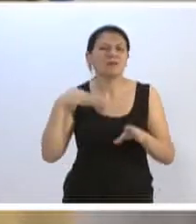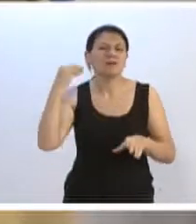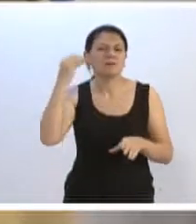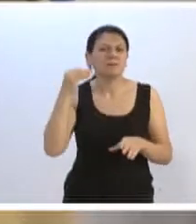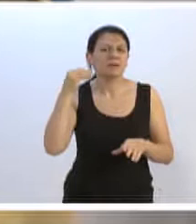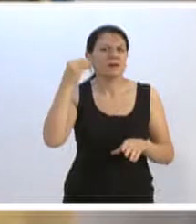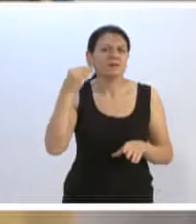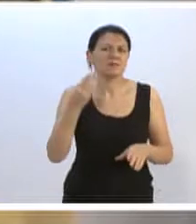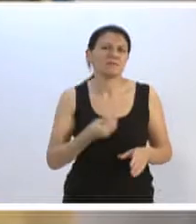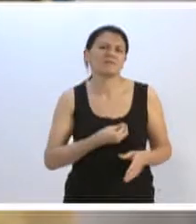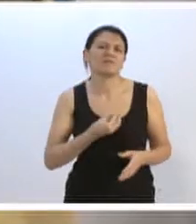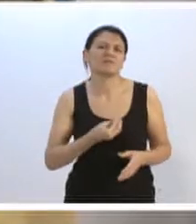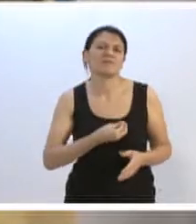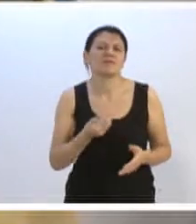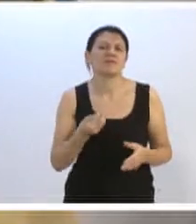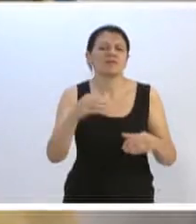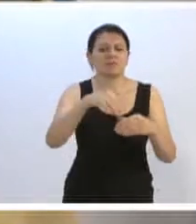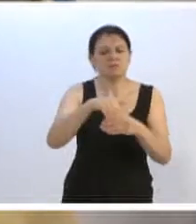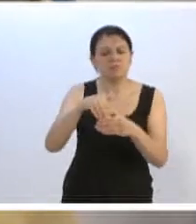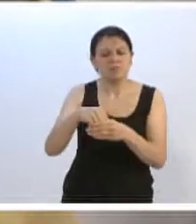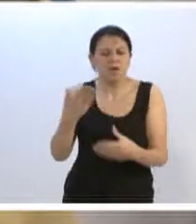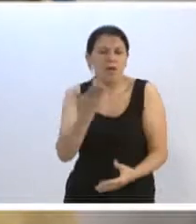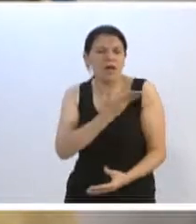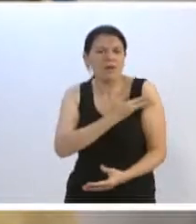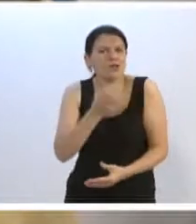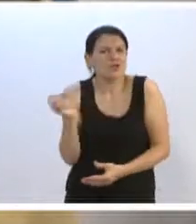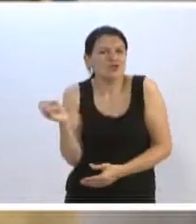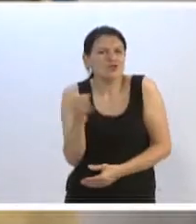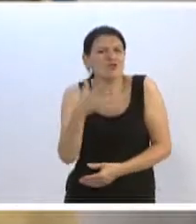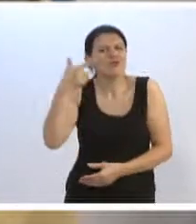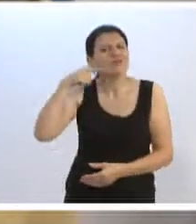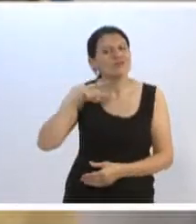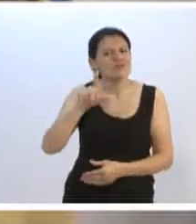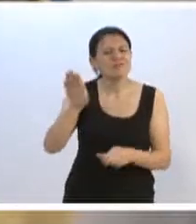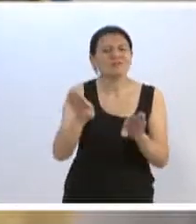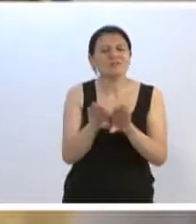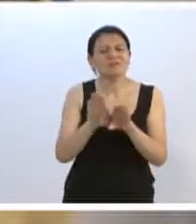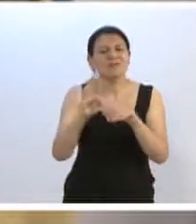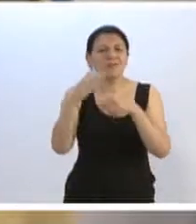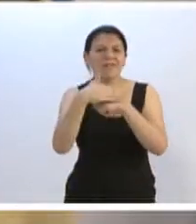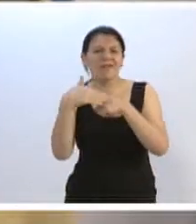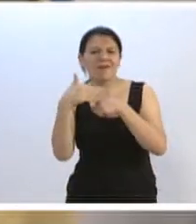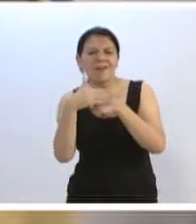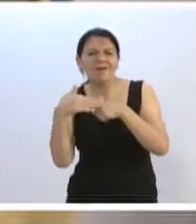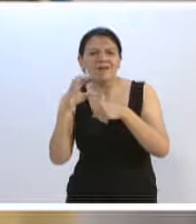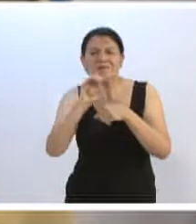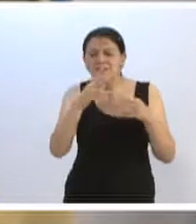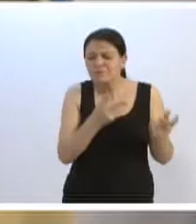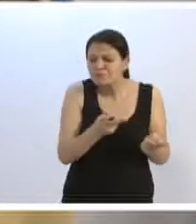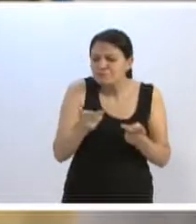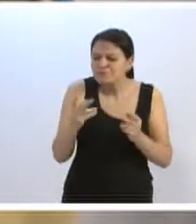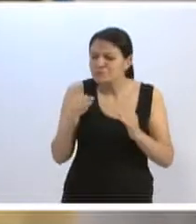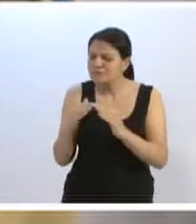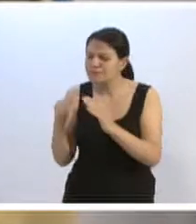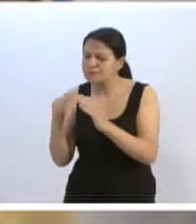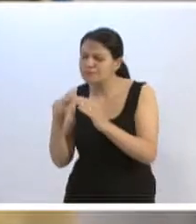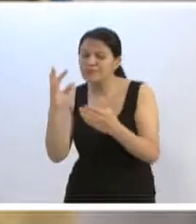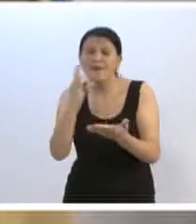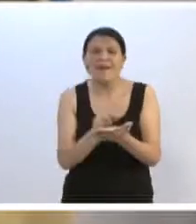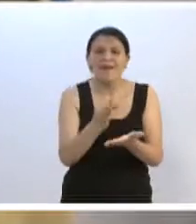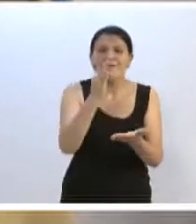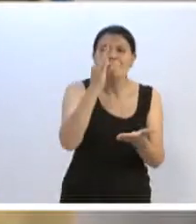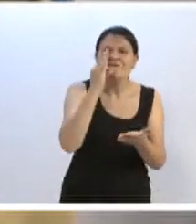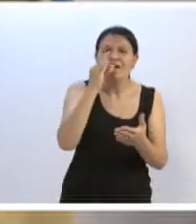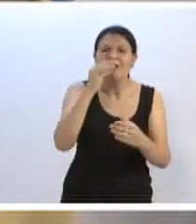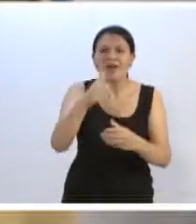nessa campanha, pelas inúmeras amizades novas que conquistamos, pelo carinho recebido em cada visita, em cada café, em cada